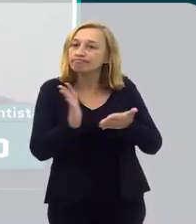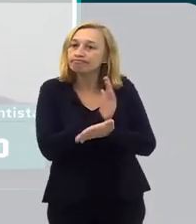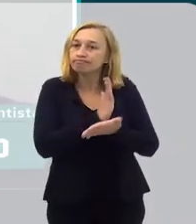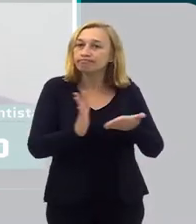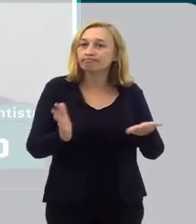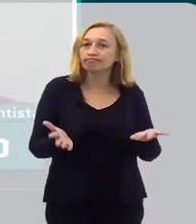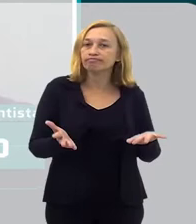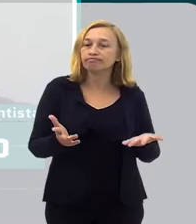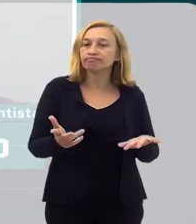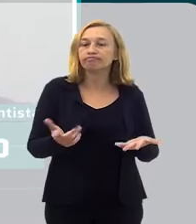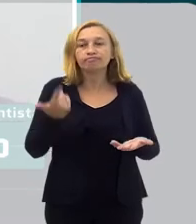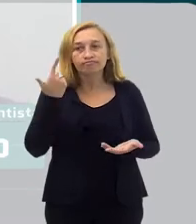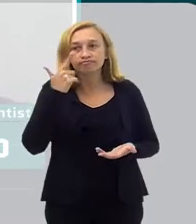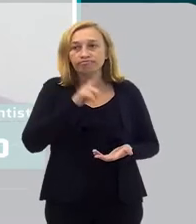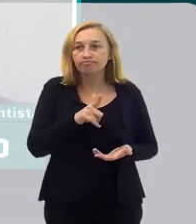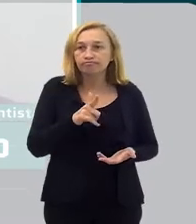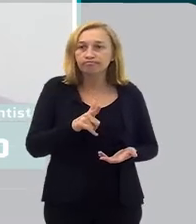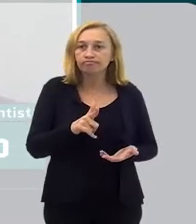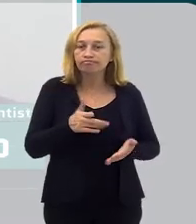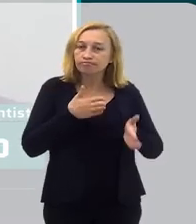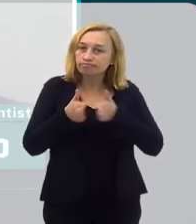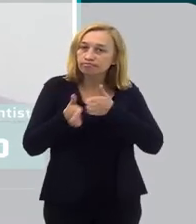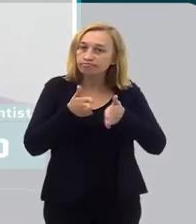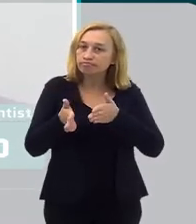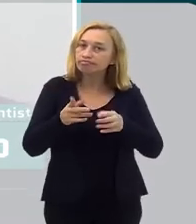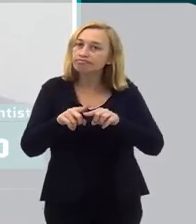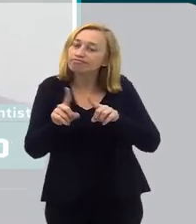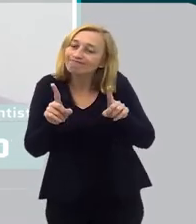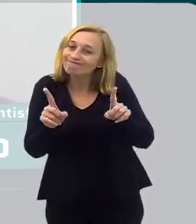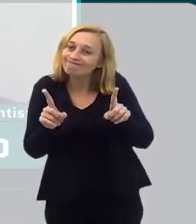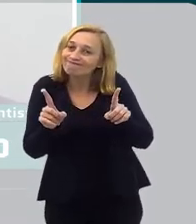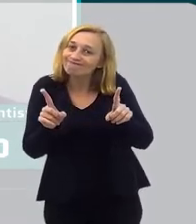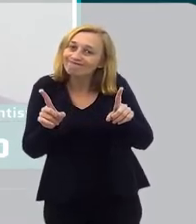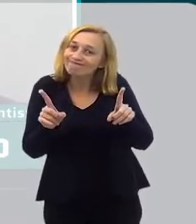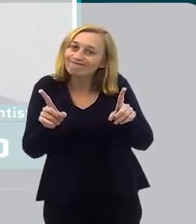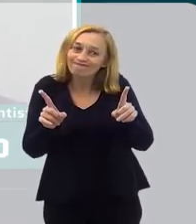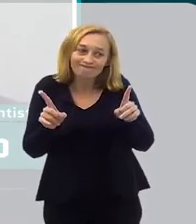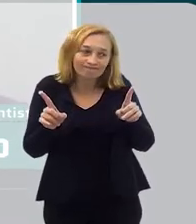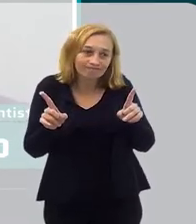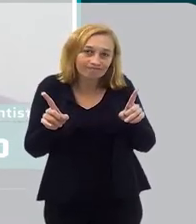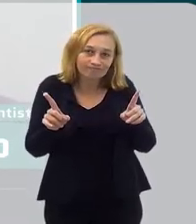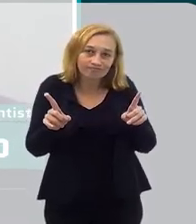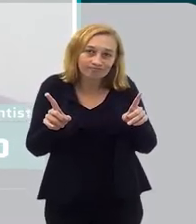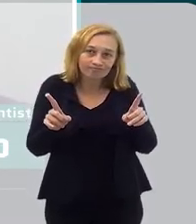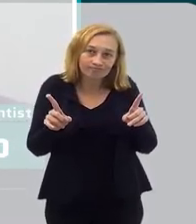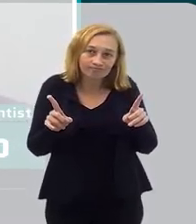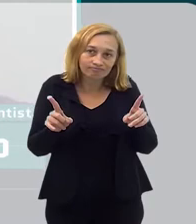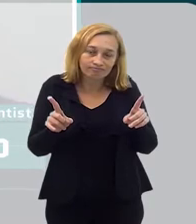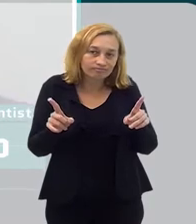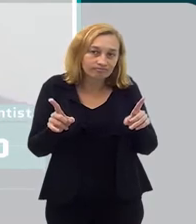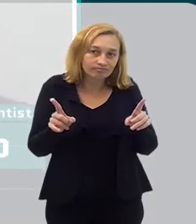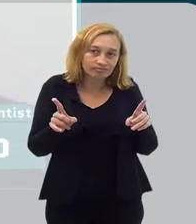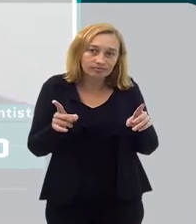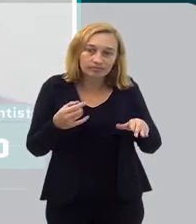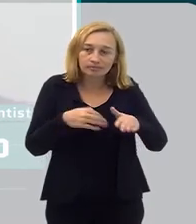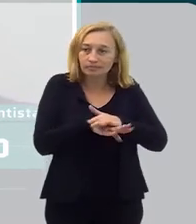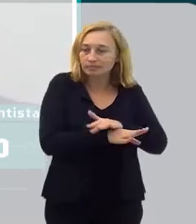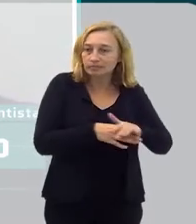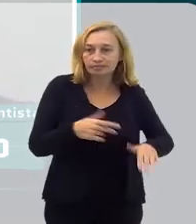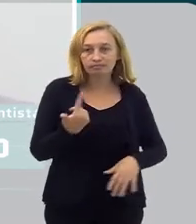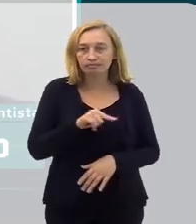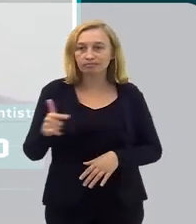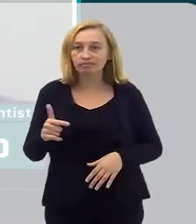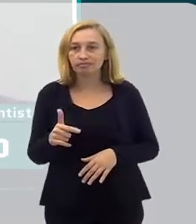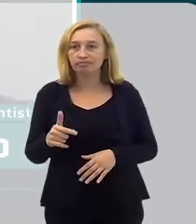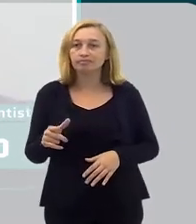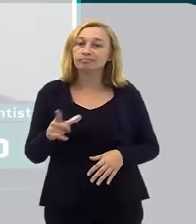vezes, né, a gente consegue ter esse acesso, mas não constrói esse hábito. Então, vem